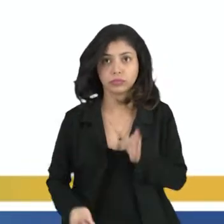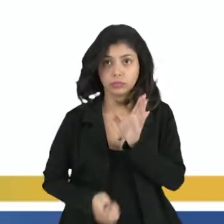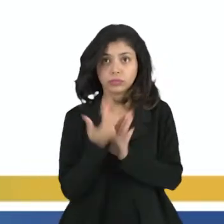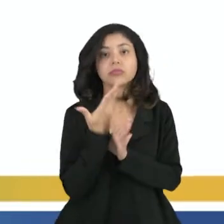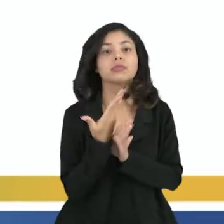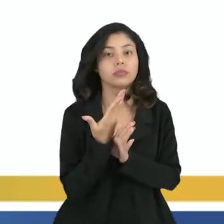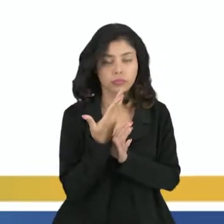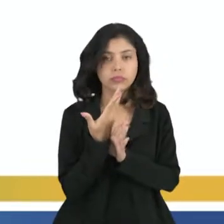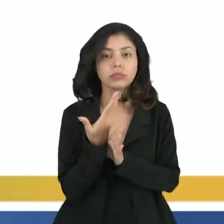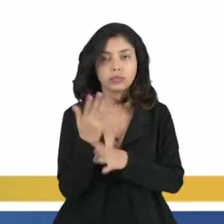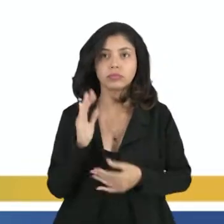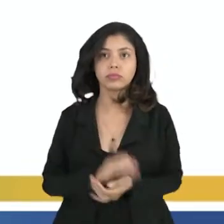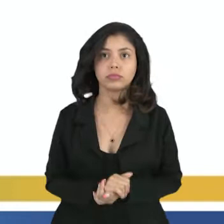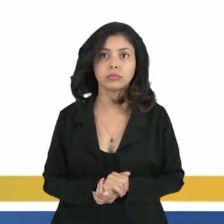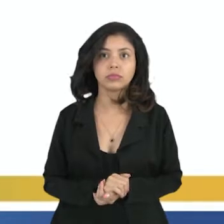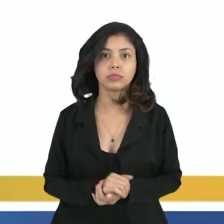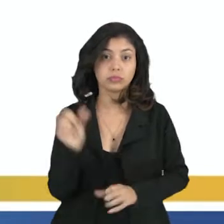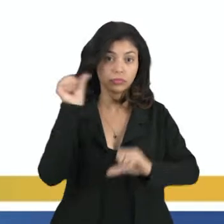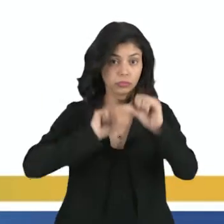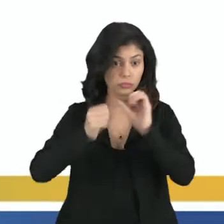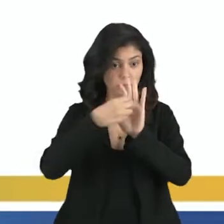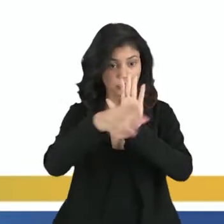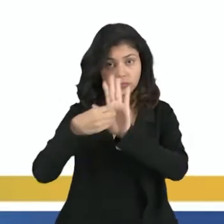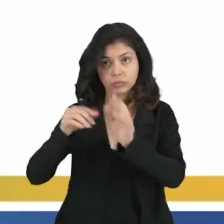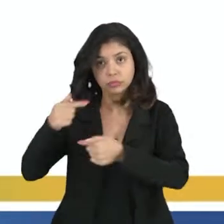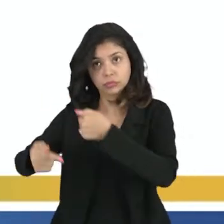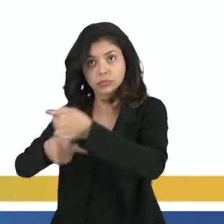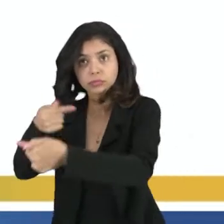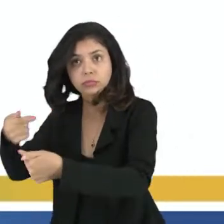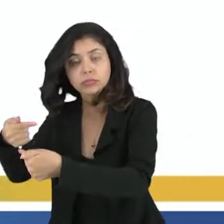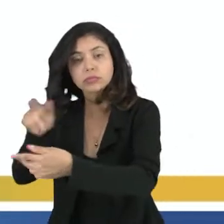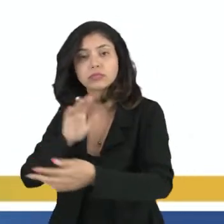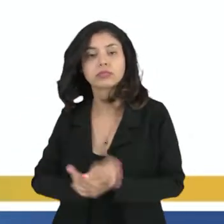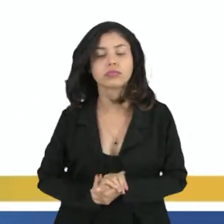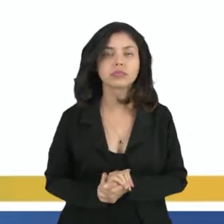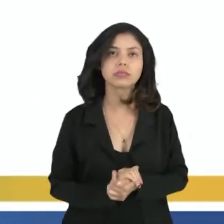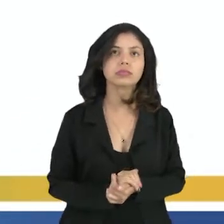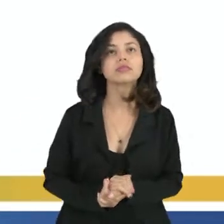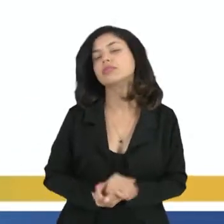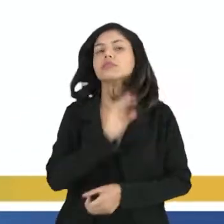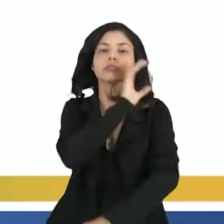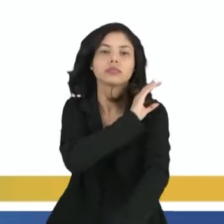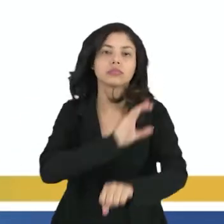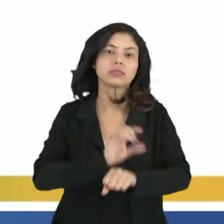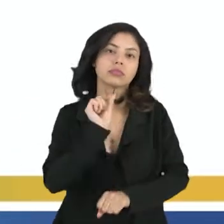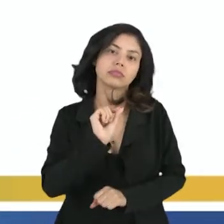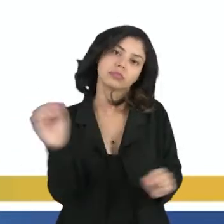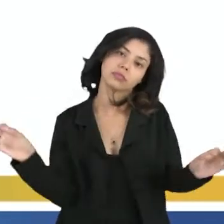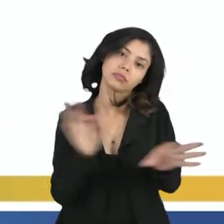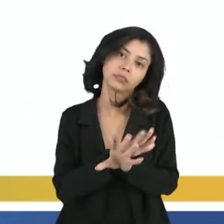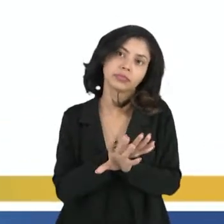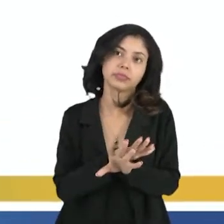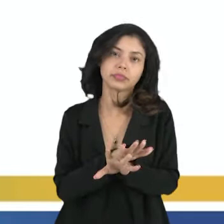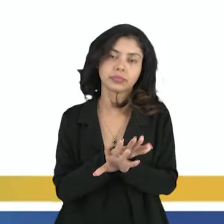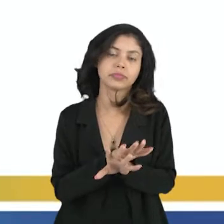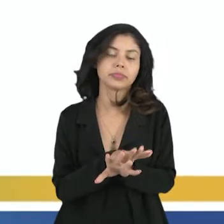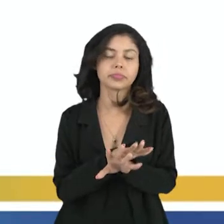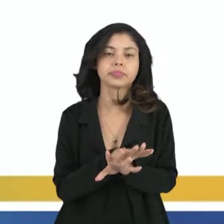criados, né? E são transmitidos de uma geração para outra, né? Então, a cultura é o que a gente acaba